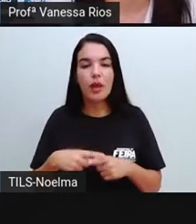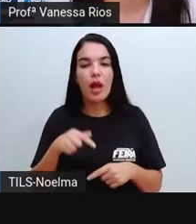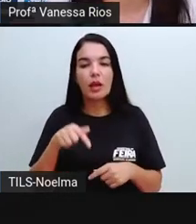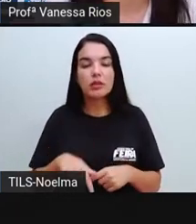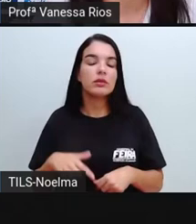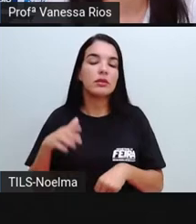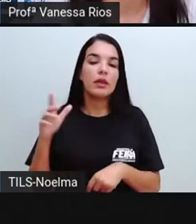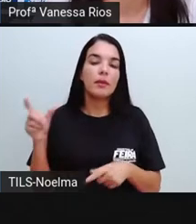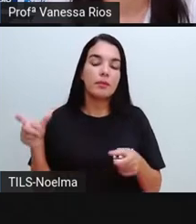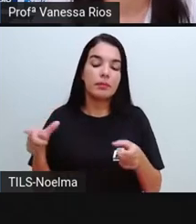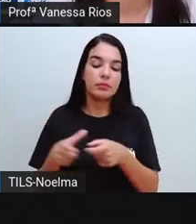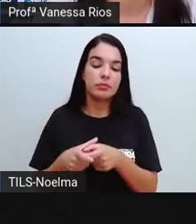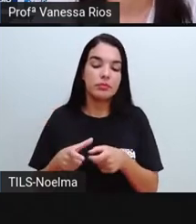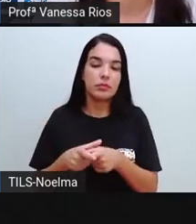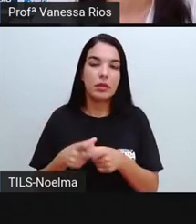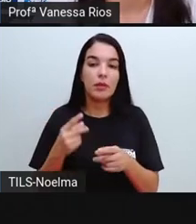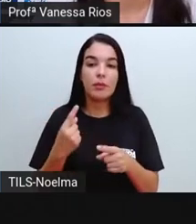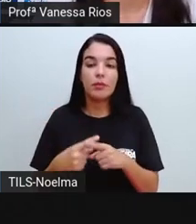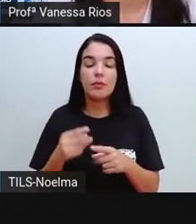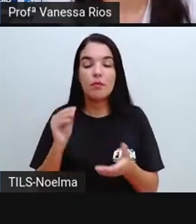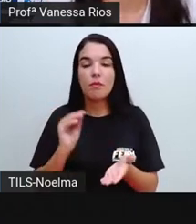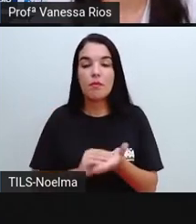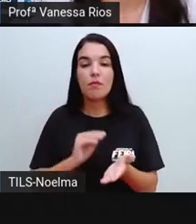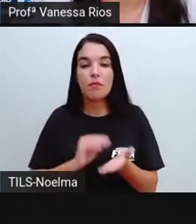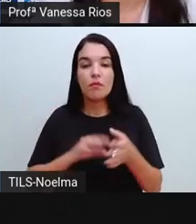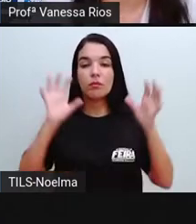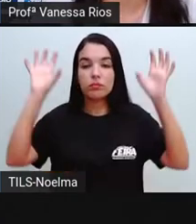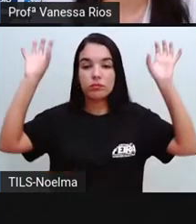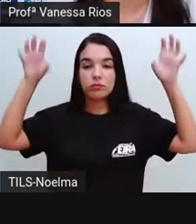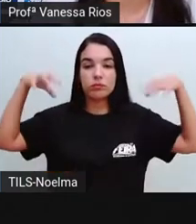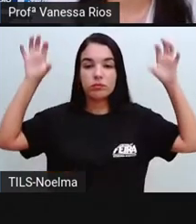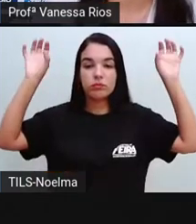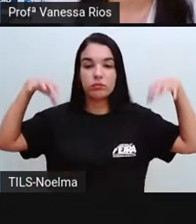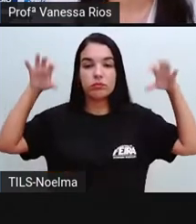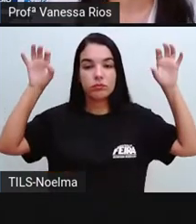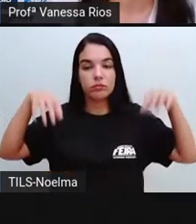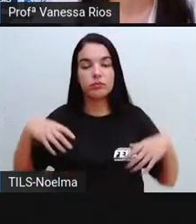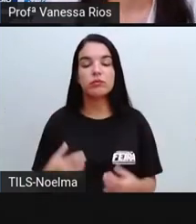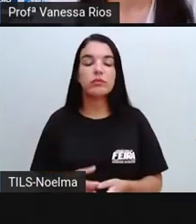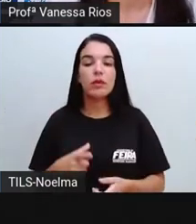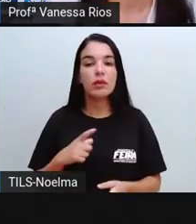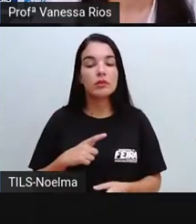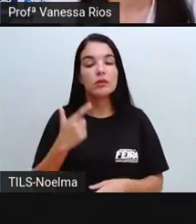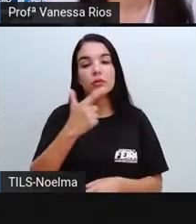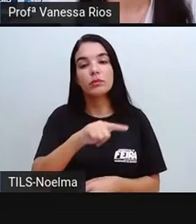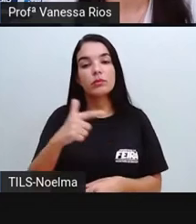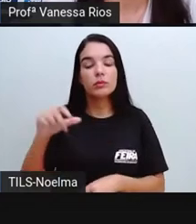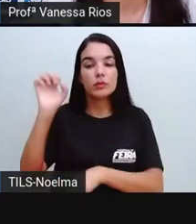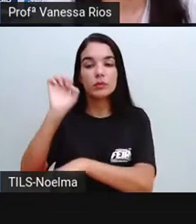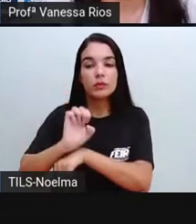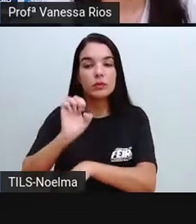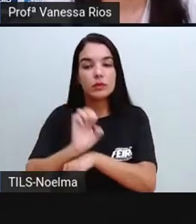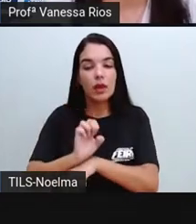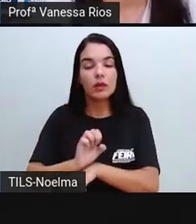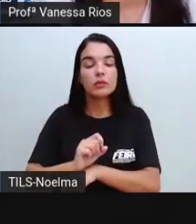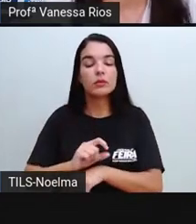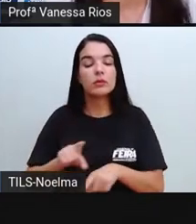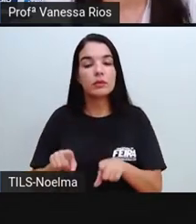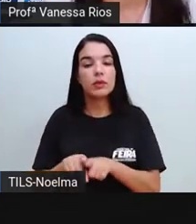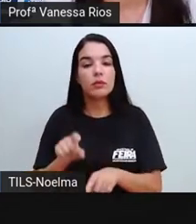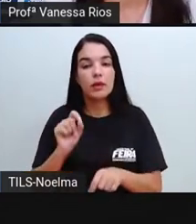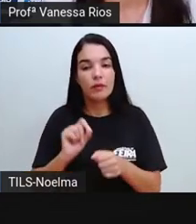e de outros produtos que são produzidos em outros estados, em outros lugares e que colocam o Brasil aí